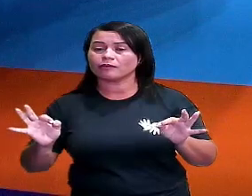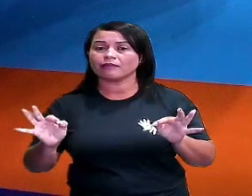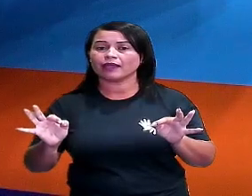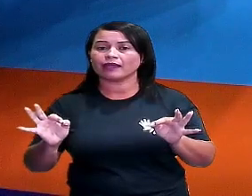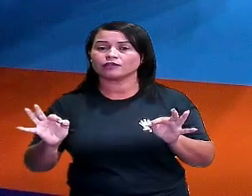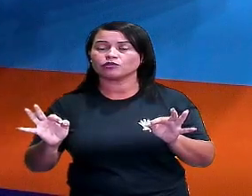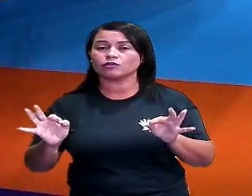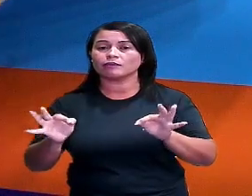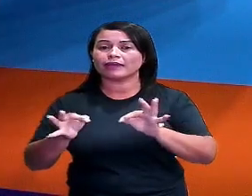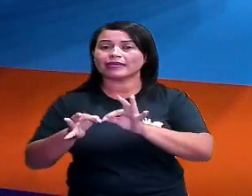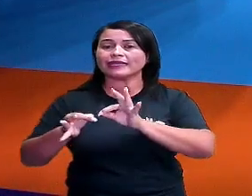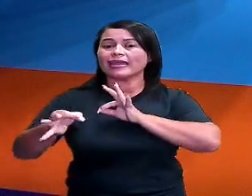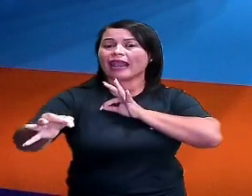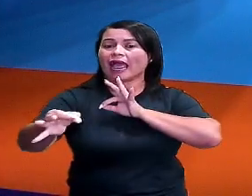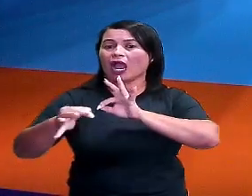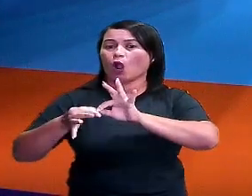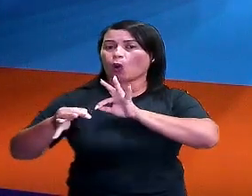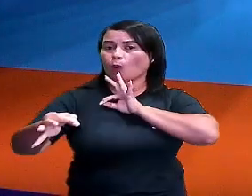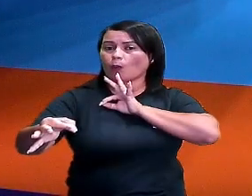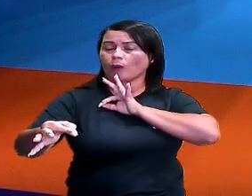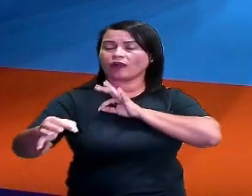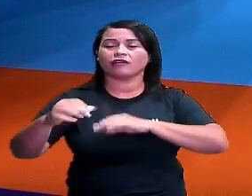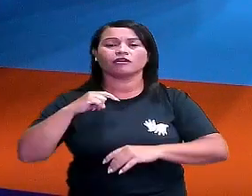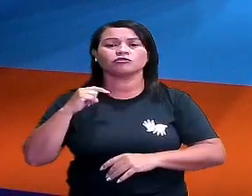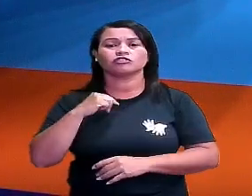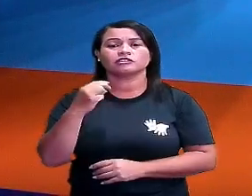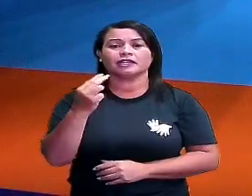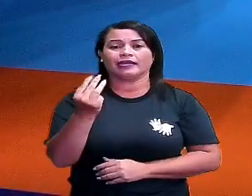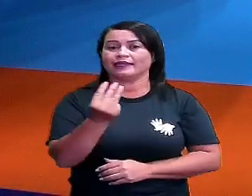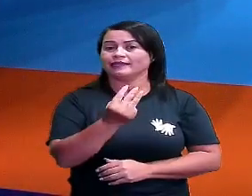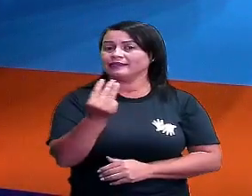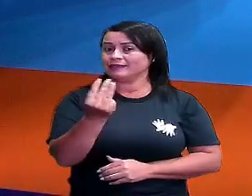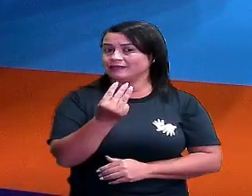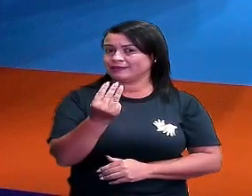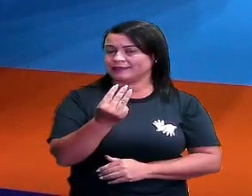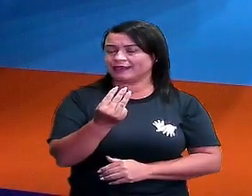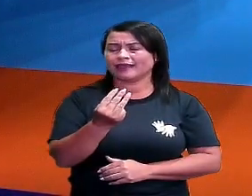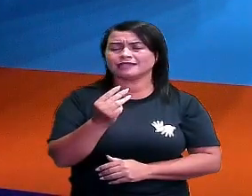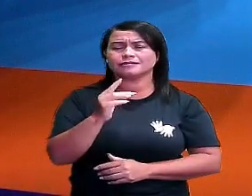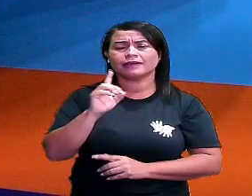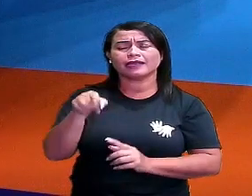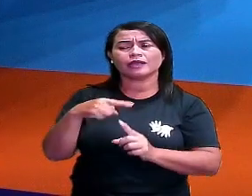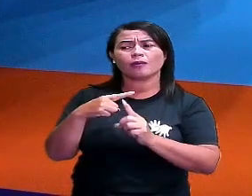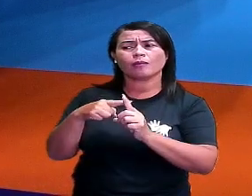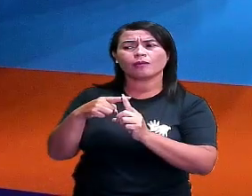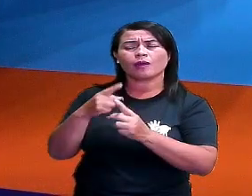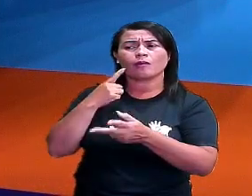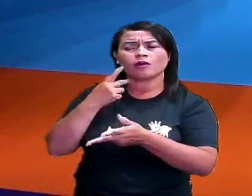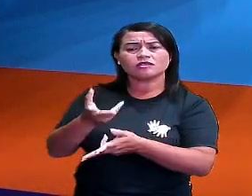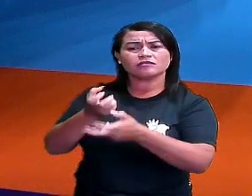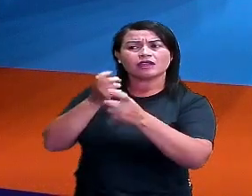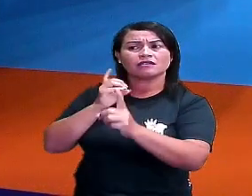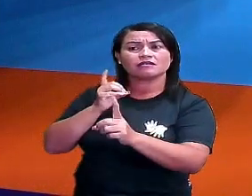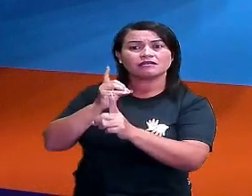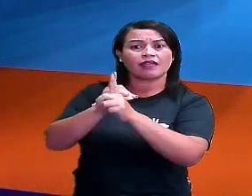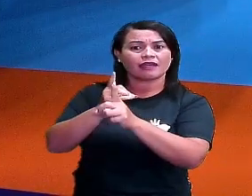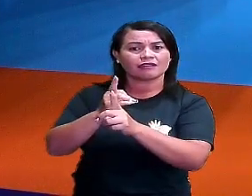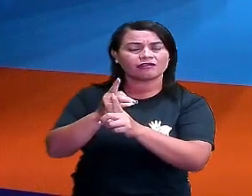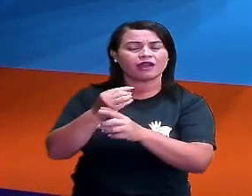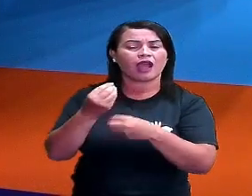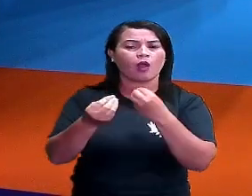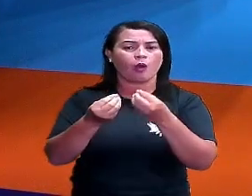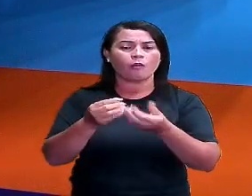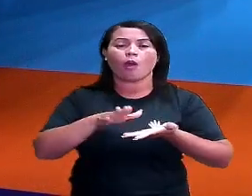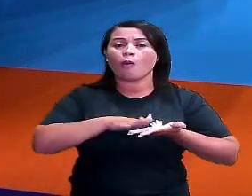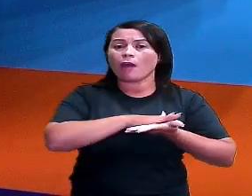largura, ok? Então vão ter três dimensões para que eu identifique um sólido geométrico. Para eu identificar uma